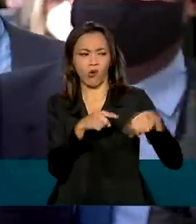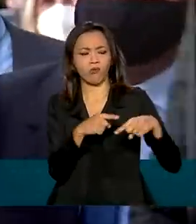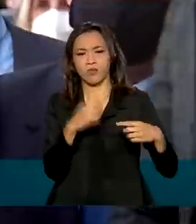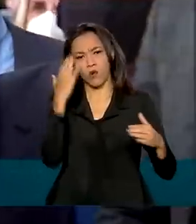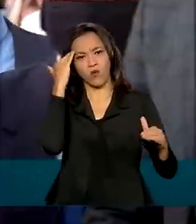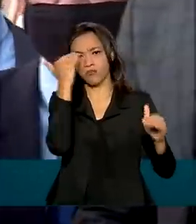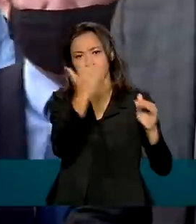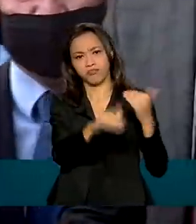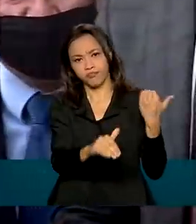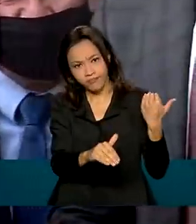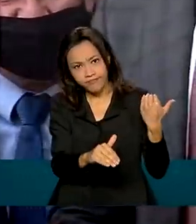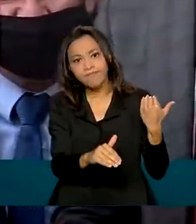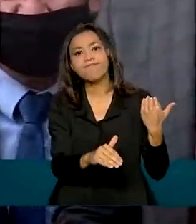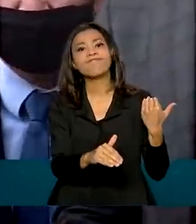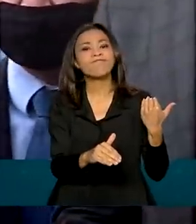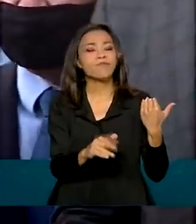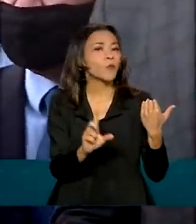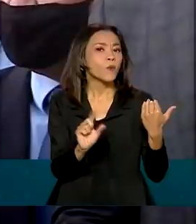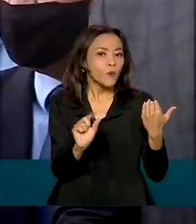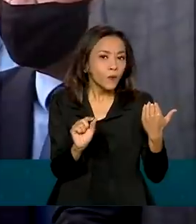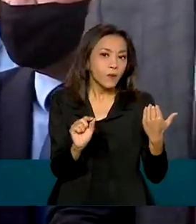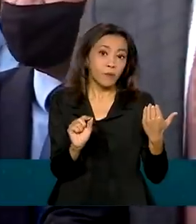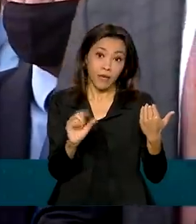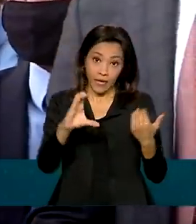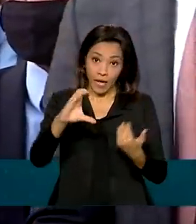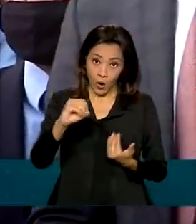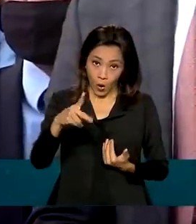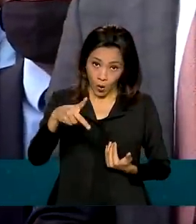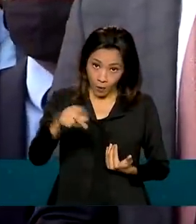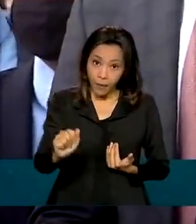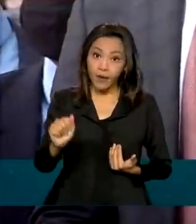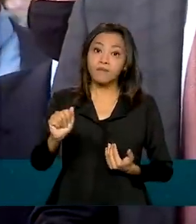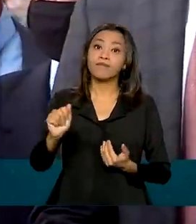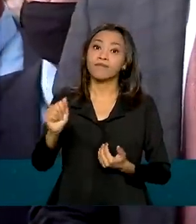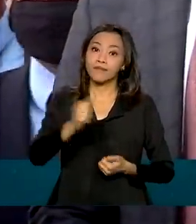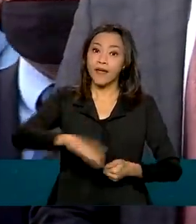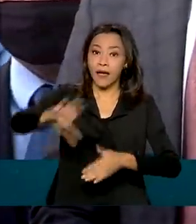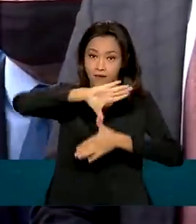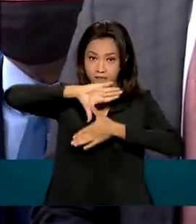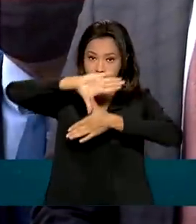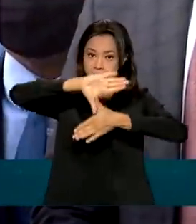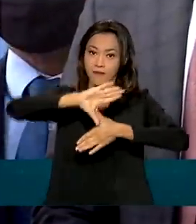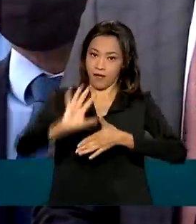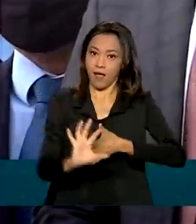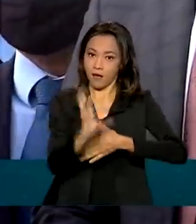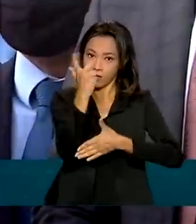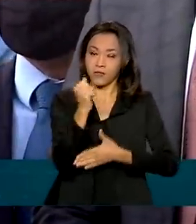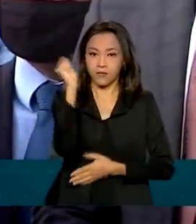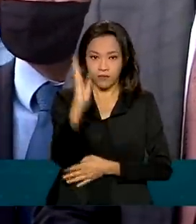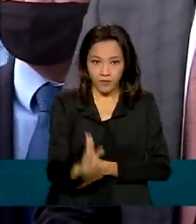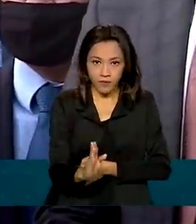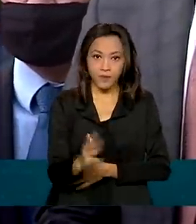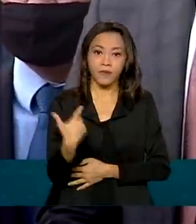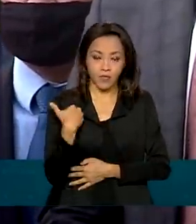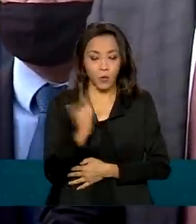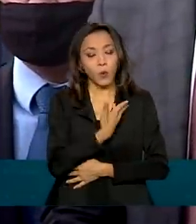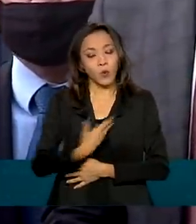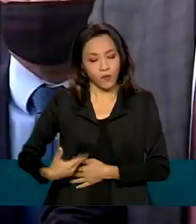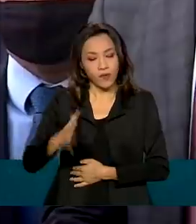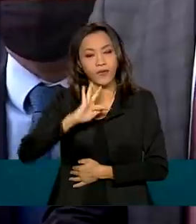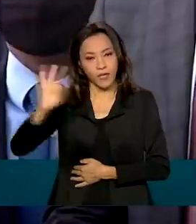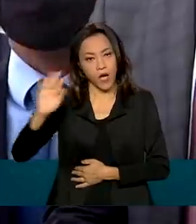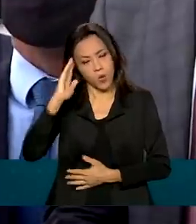para que a Copa América fosse realizada no Brasil. Então, por parte do governo federal, está tudo